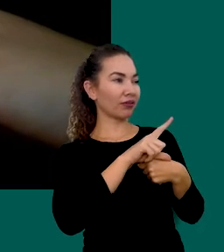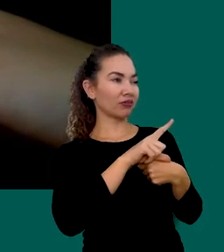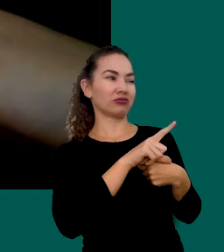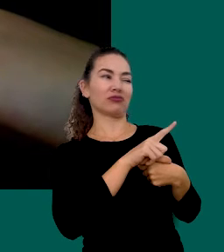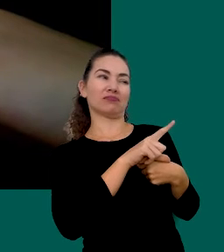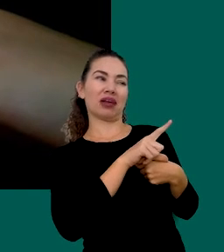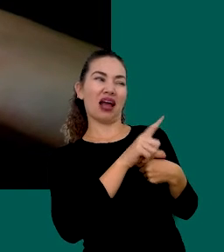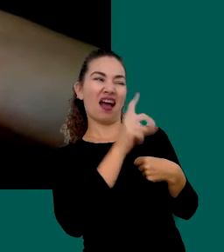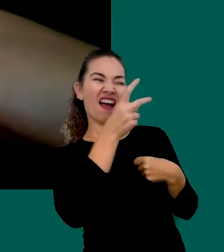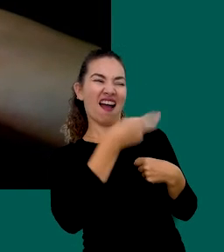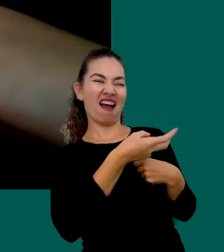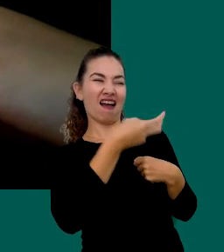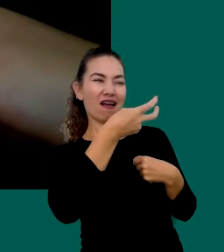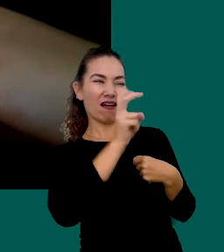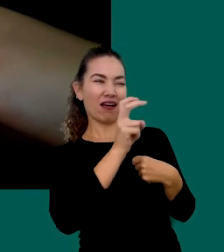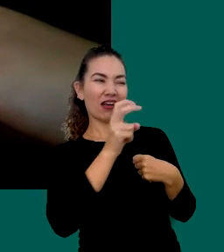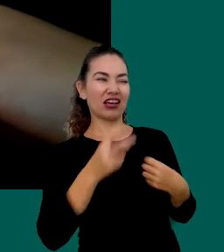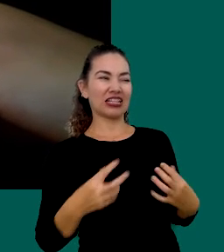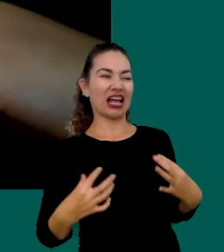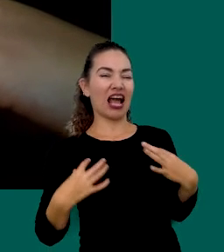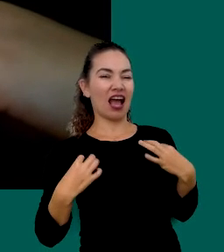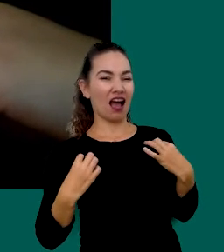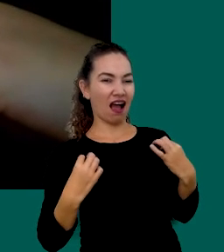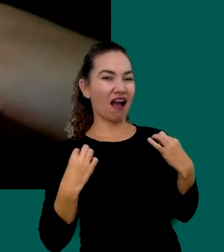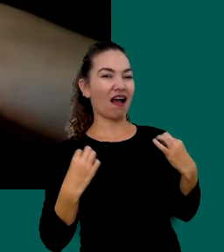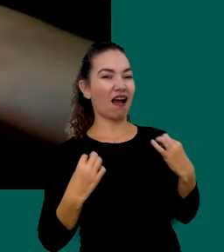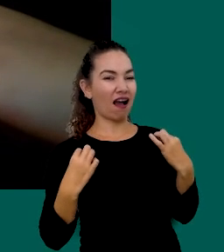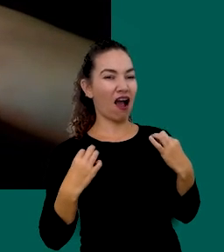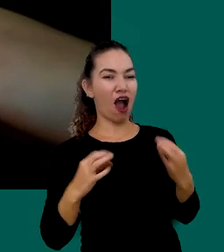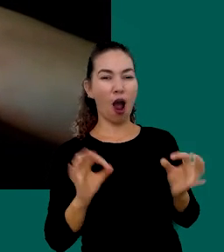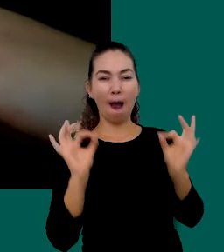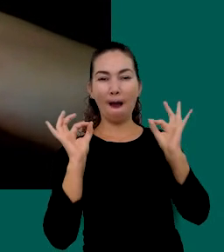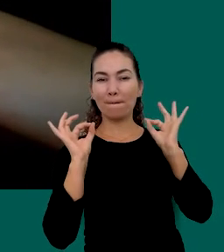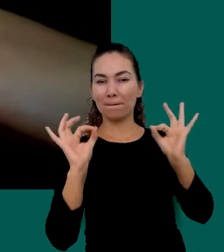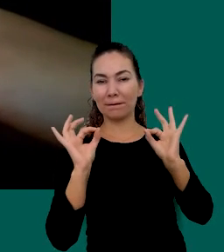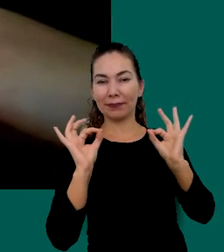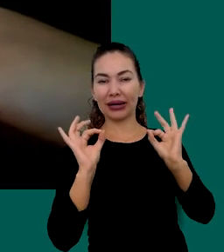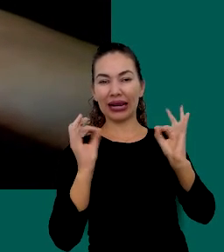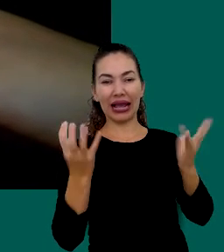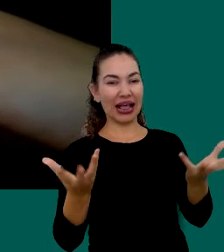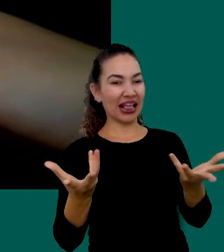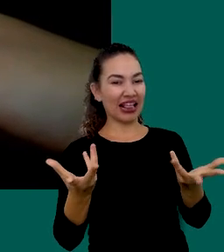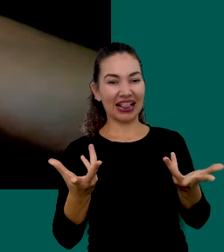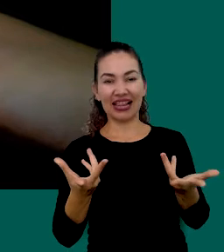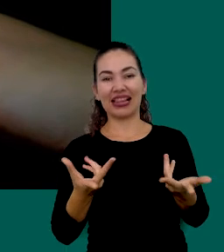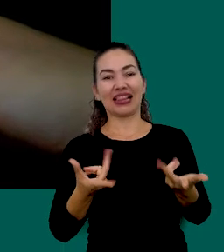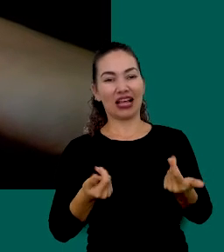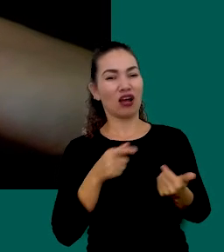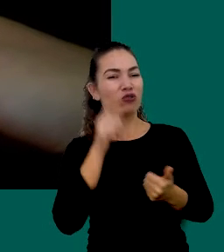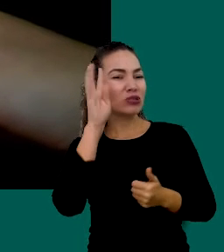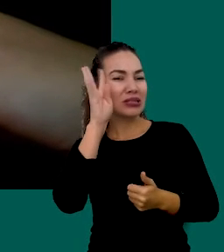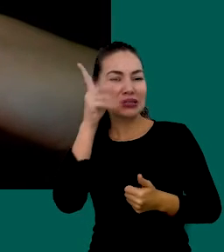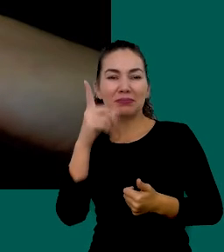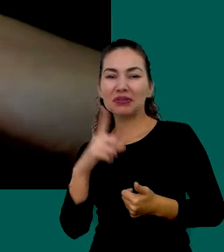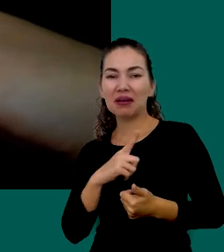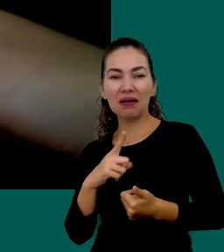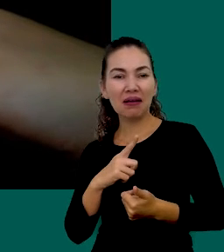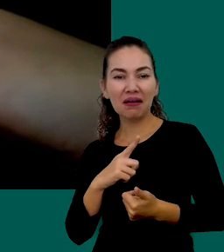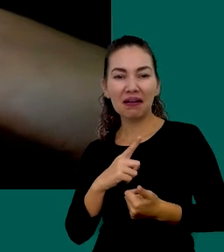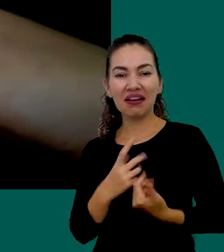na Vitrine Dessa Loja Está exposta Aquela roupa Fantástica Aquela roupa Que você Sempre sonhou Em ter